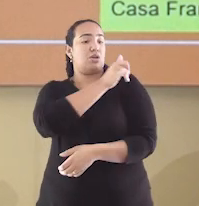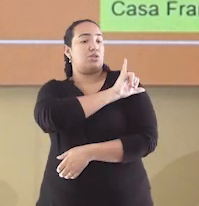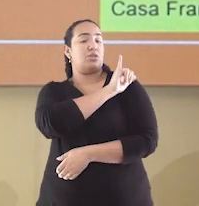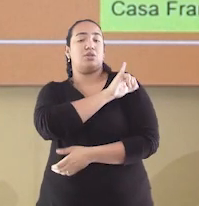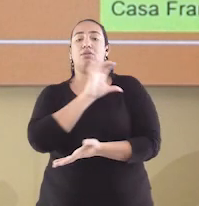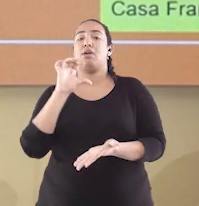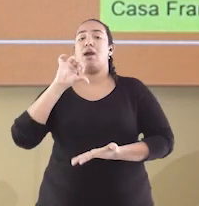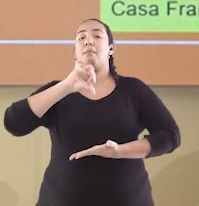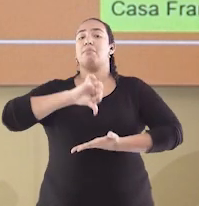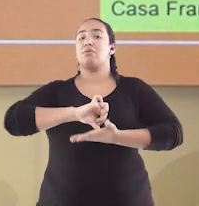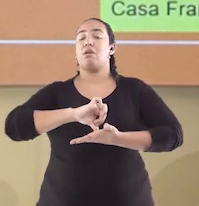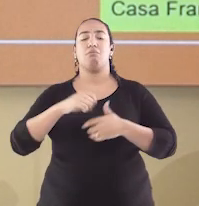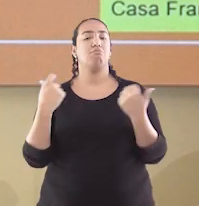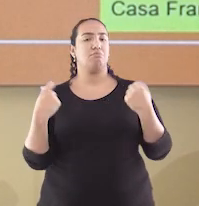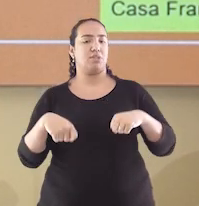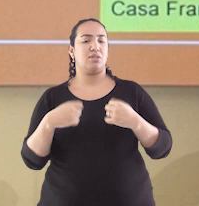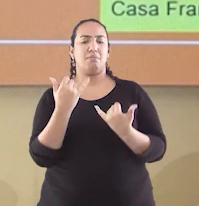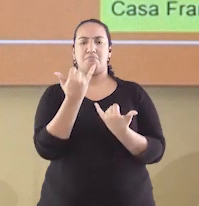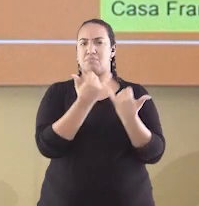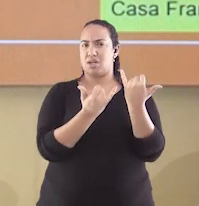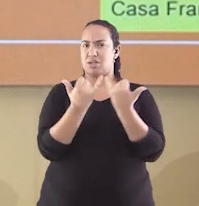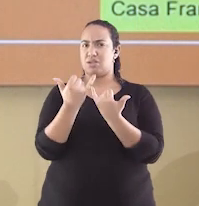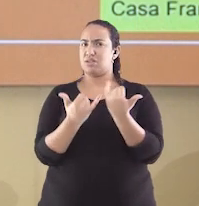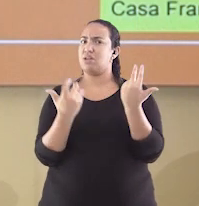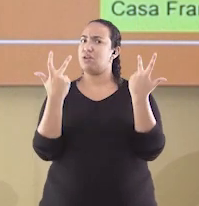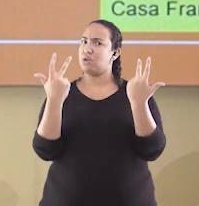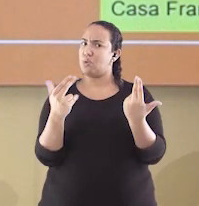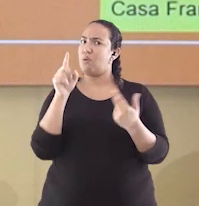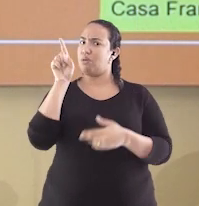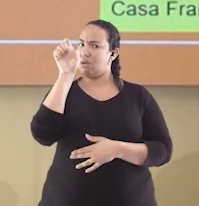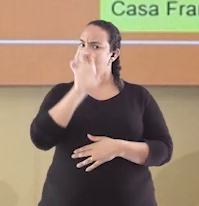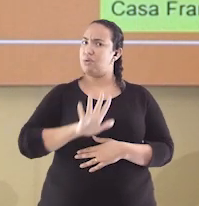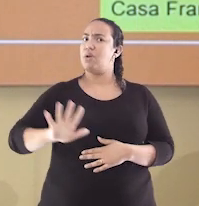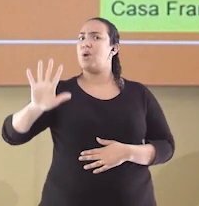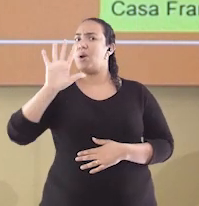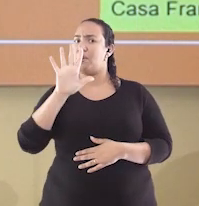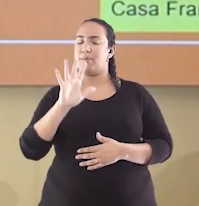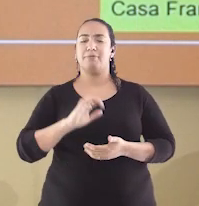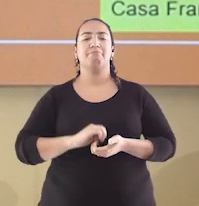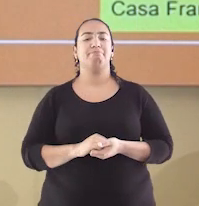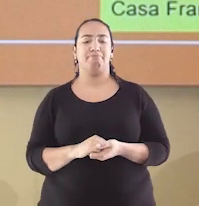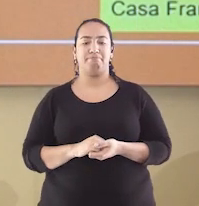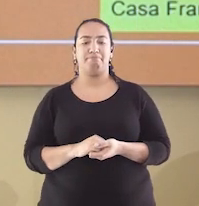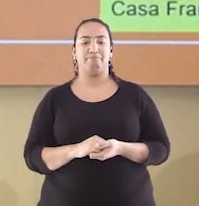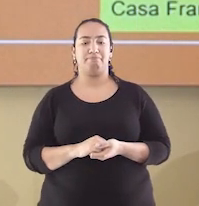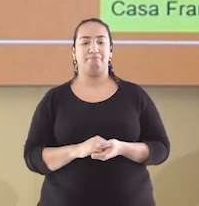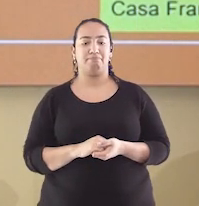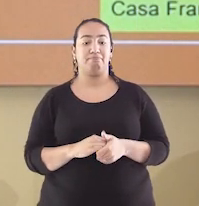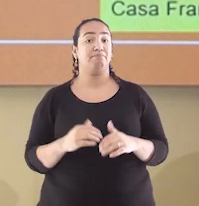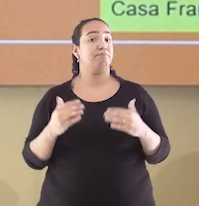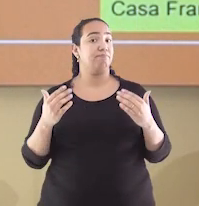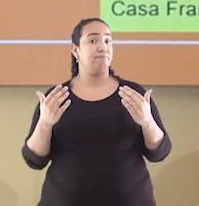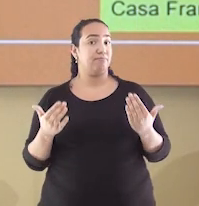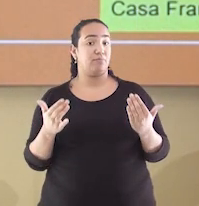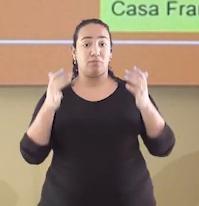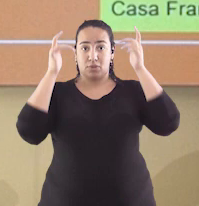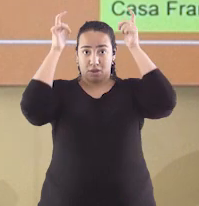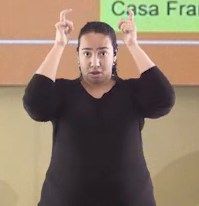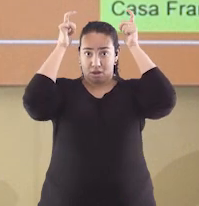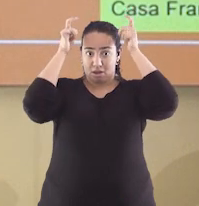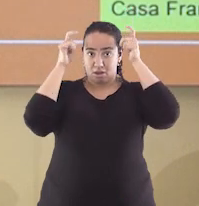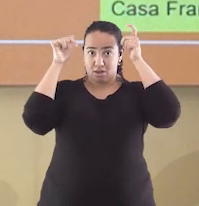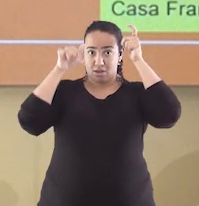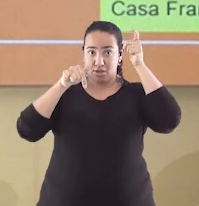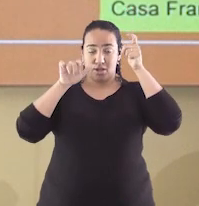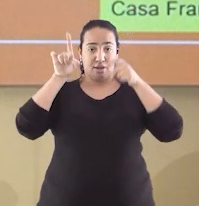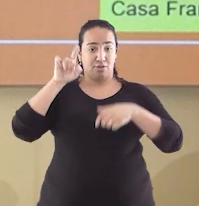português e precisava ser parecido com as principais capitais europeias. Pra isso, a corte portuguesa investiu na